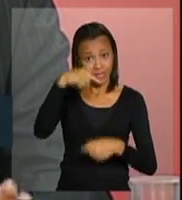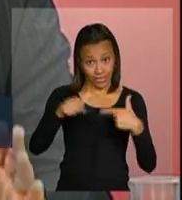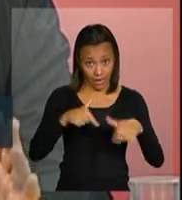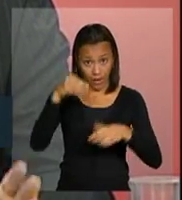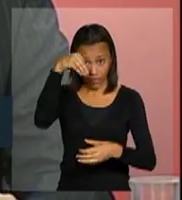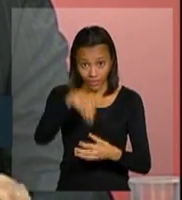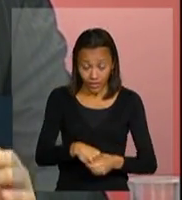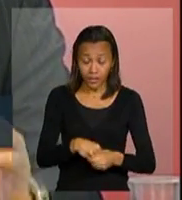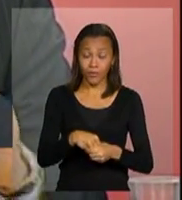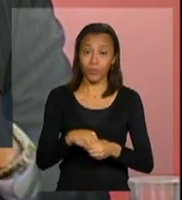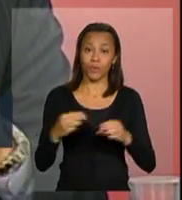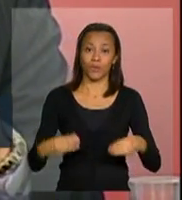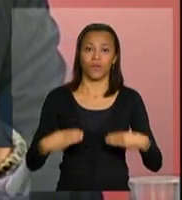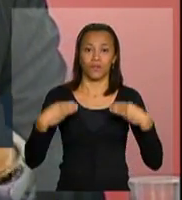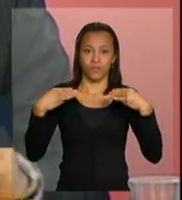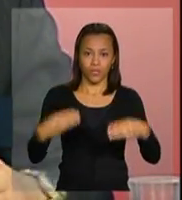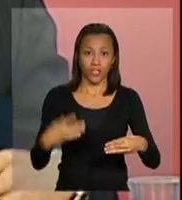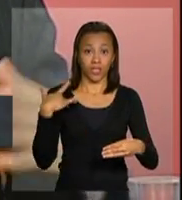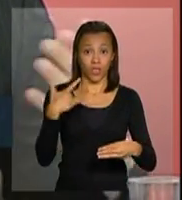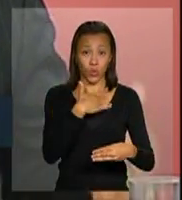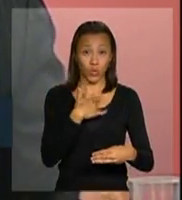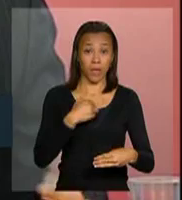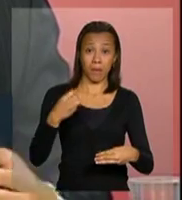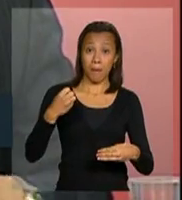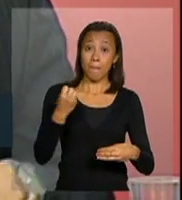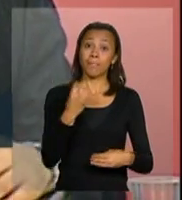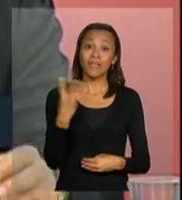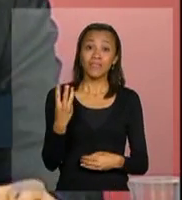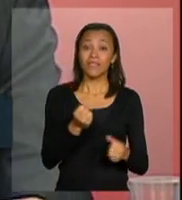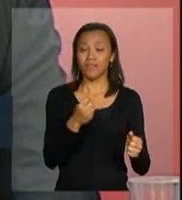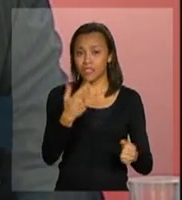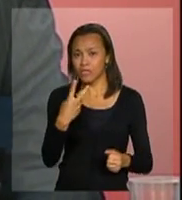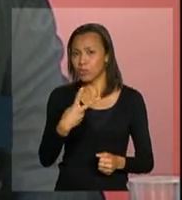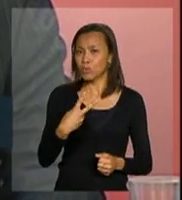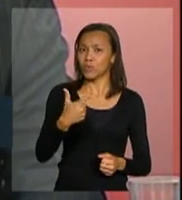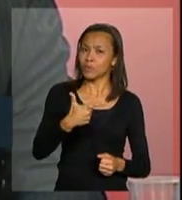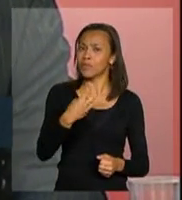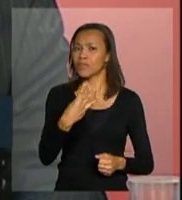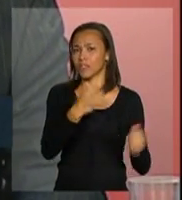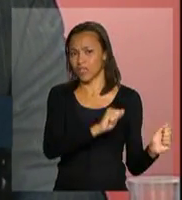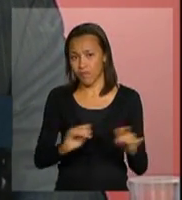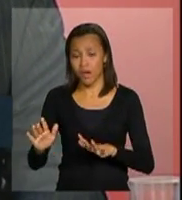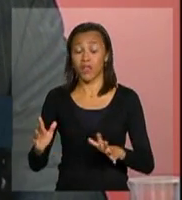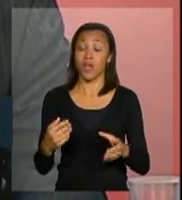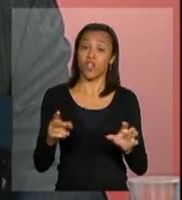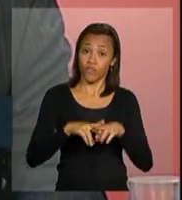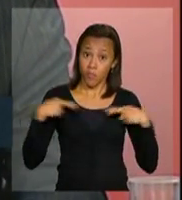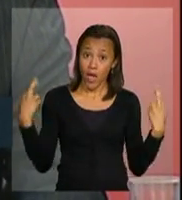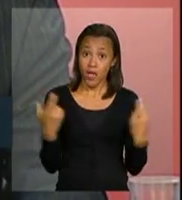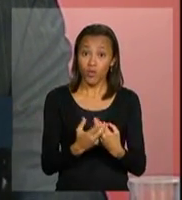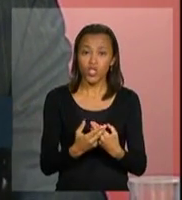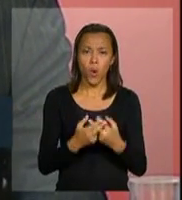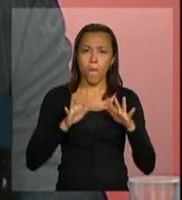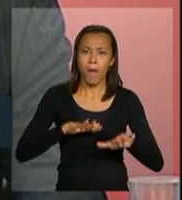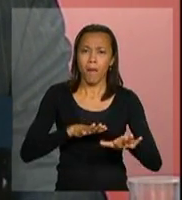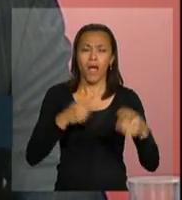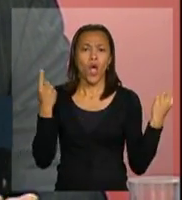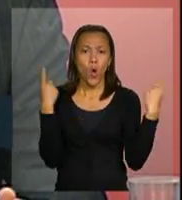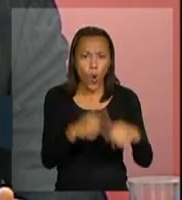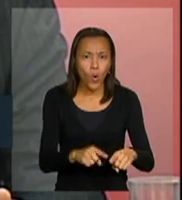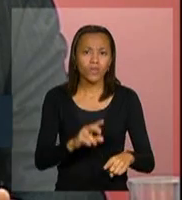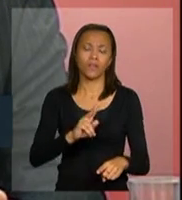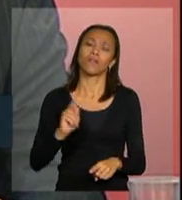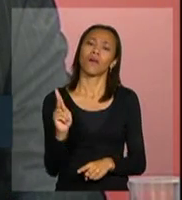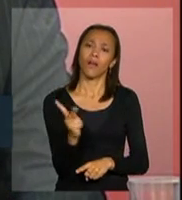semana, nós fizemos uma reunião com o movimento da luta contra a AIDS para reafirmar alguns compromissos e